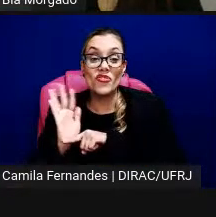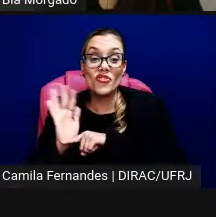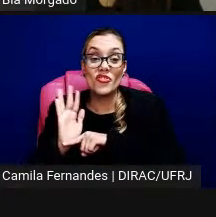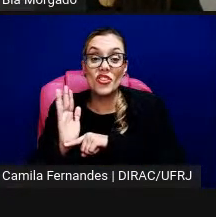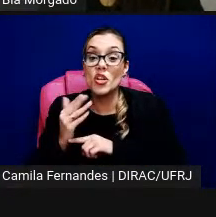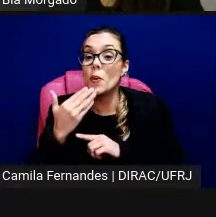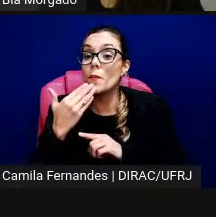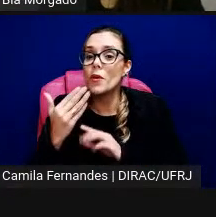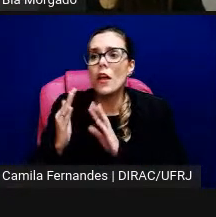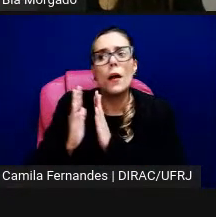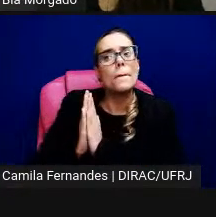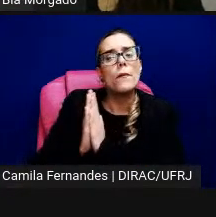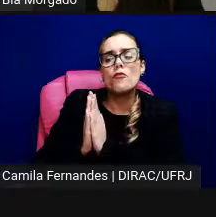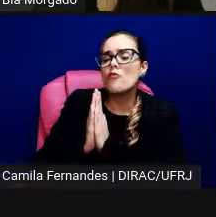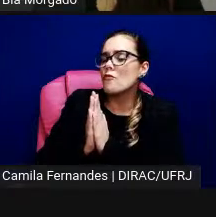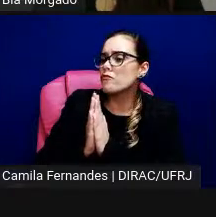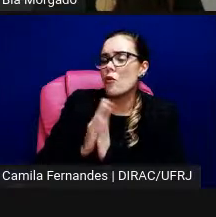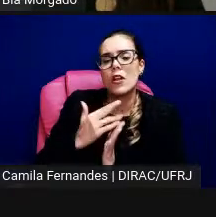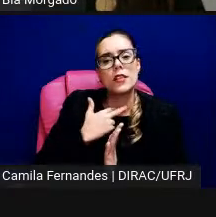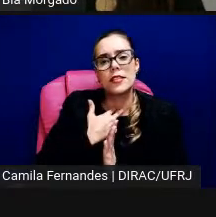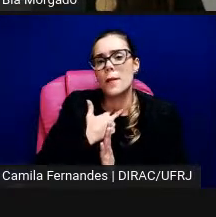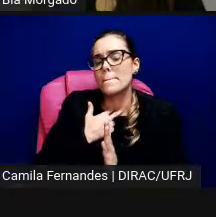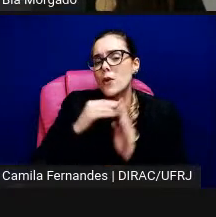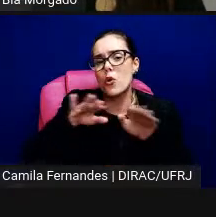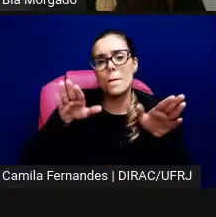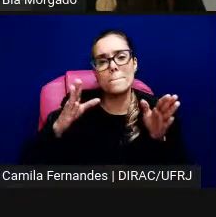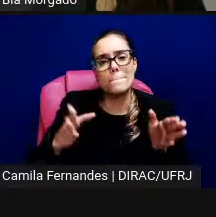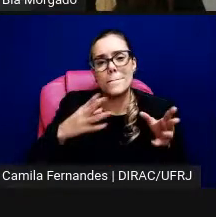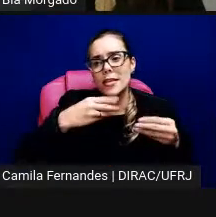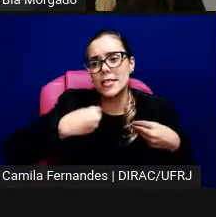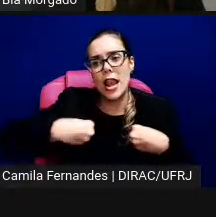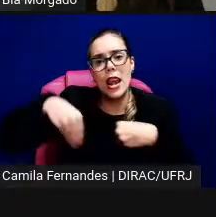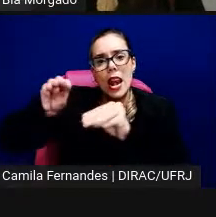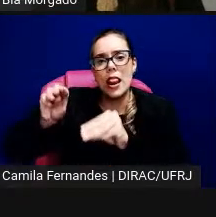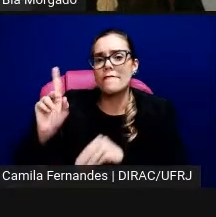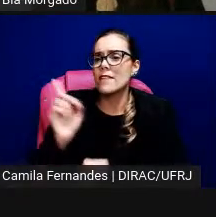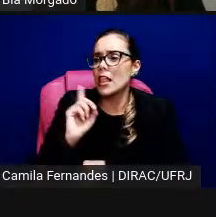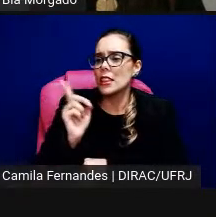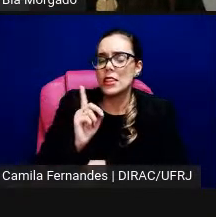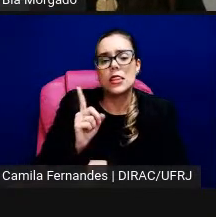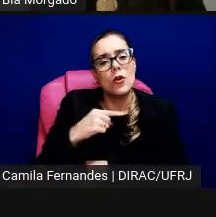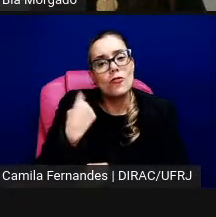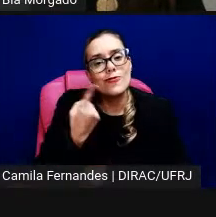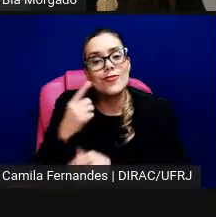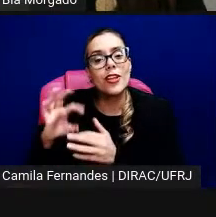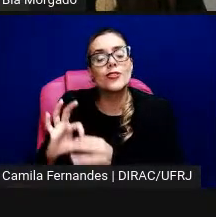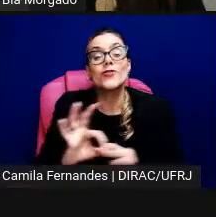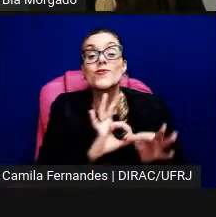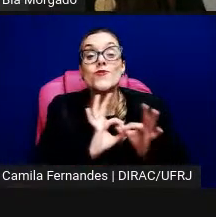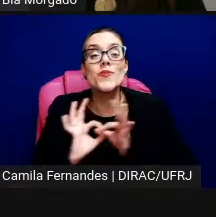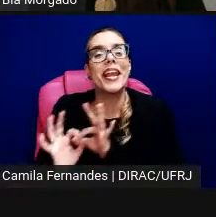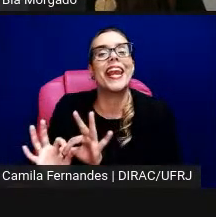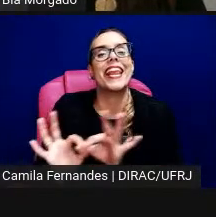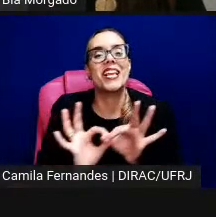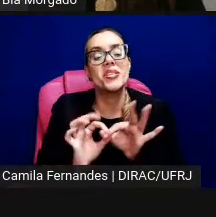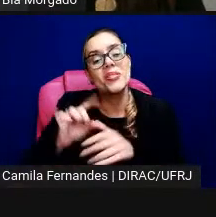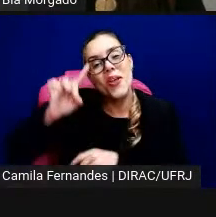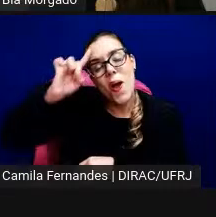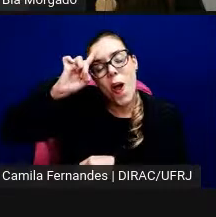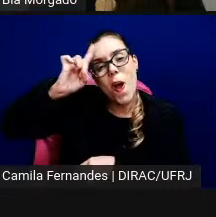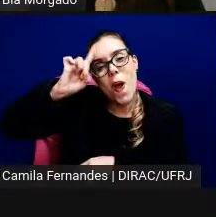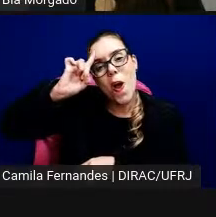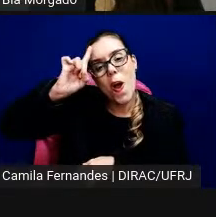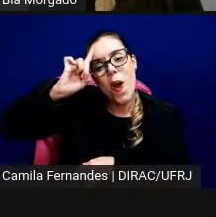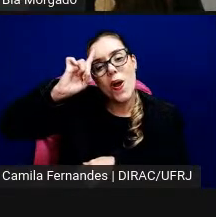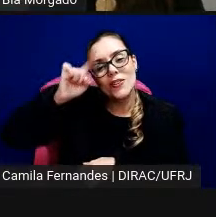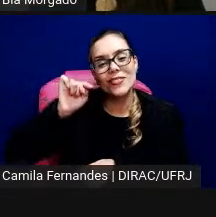assim um objeto realmente importantíssimo porque era o elo que unia todas essas pessoas diariamente lá na central